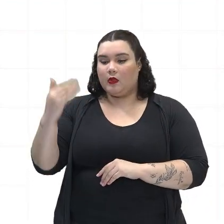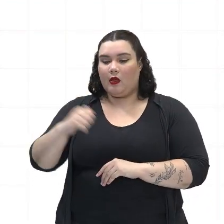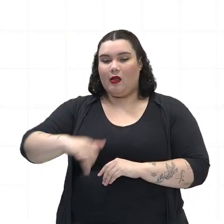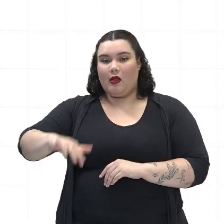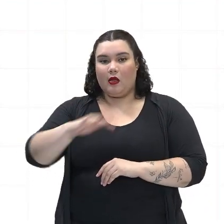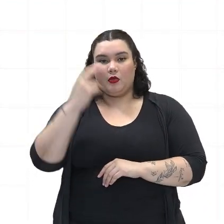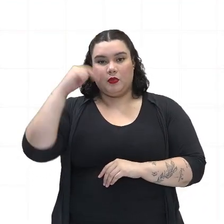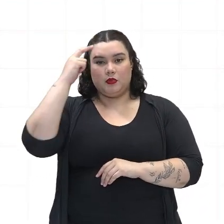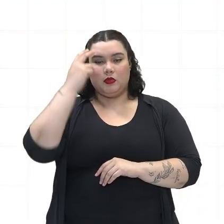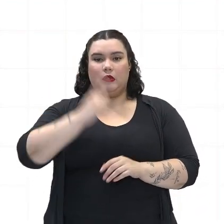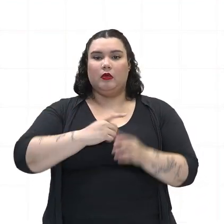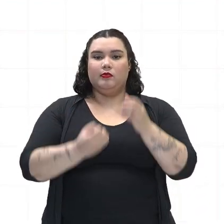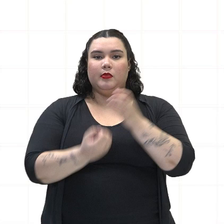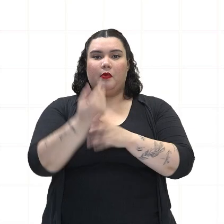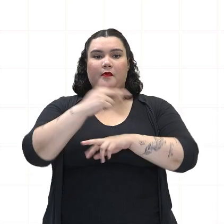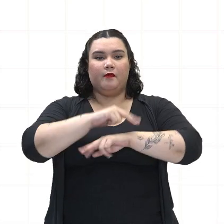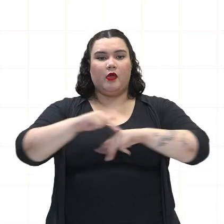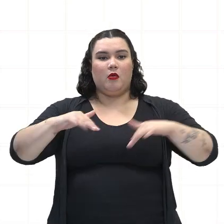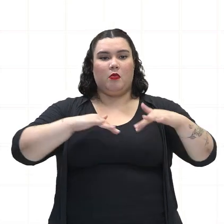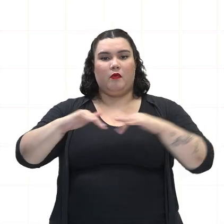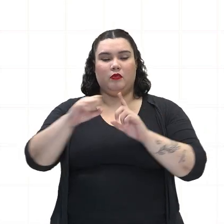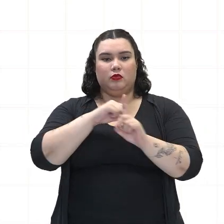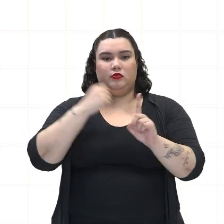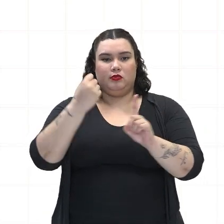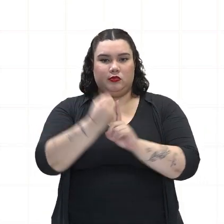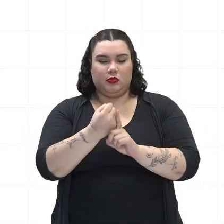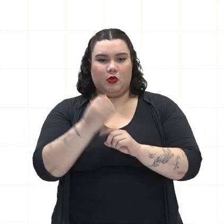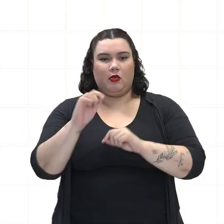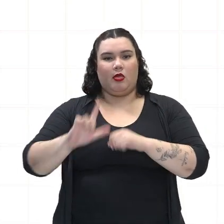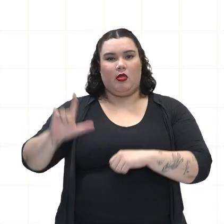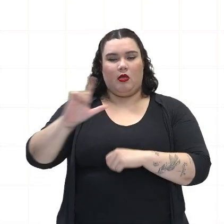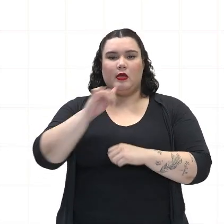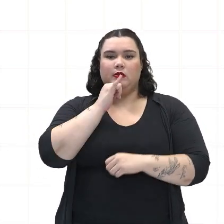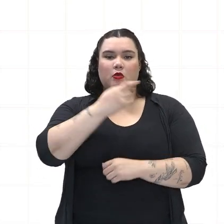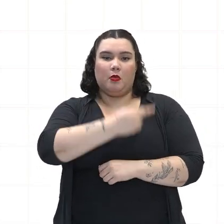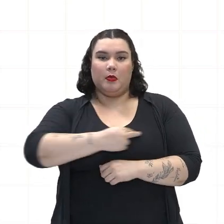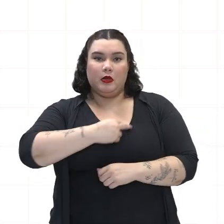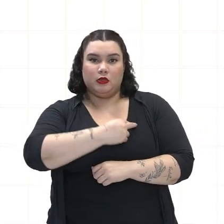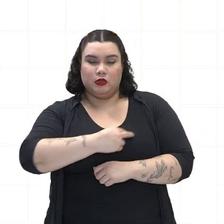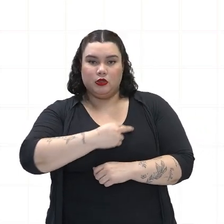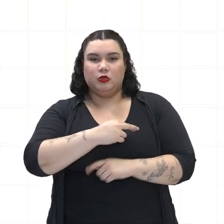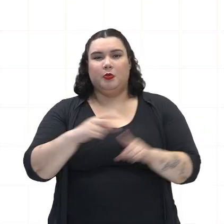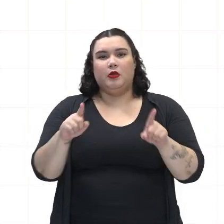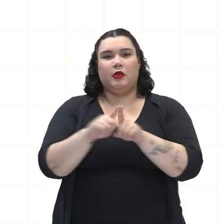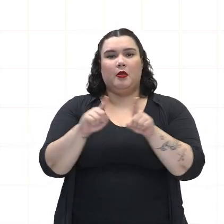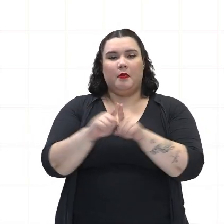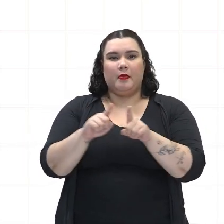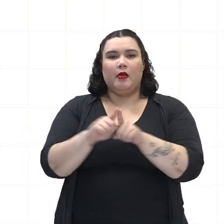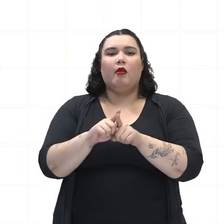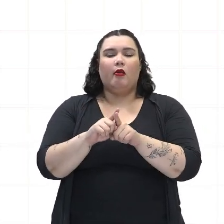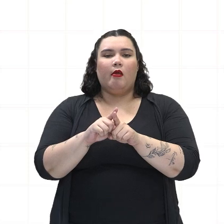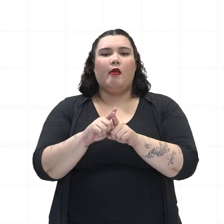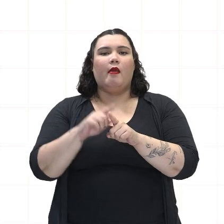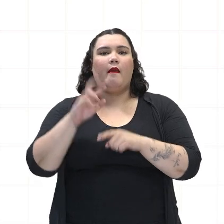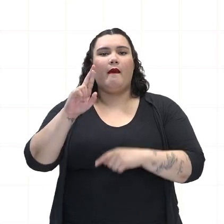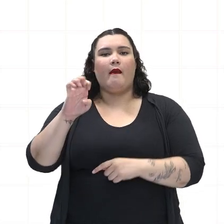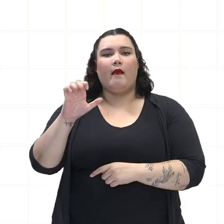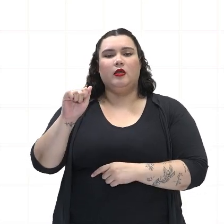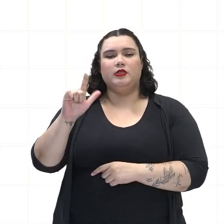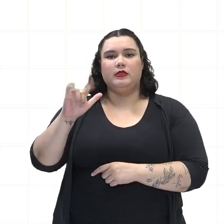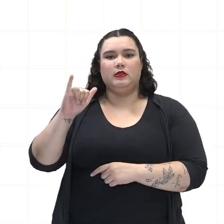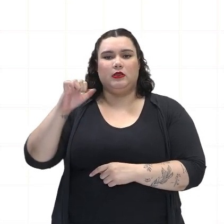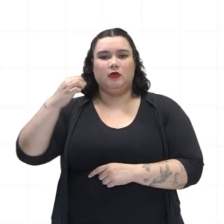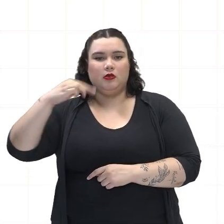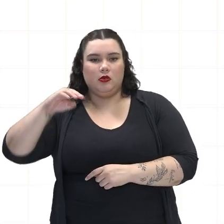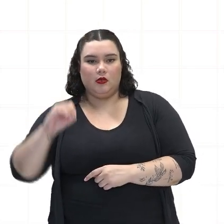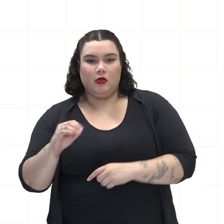cultural surgiram importantes movimentos literários como o romantismo e o realismo, além de desenvolvimento de